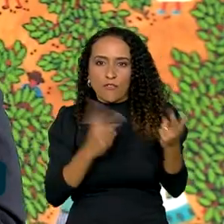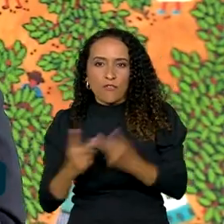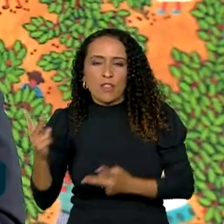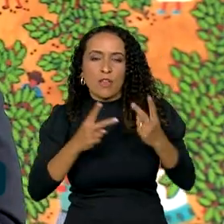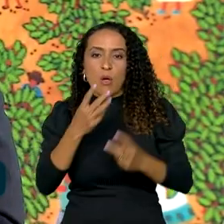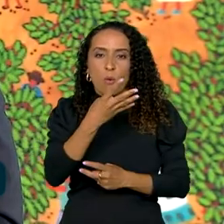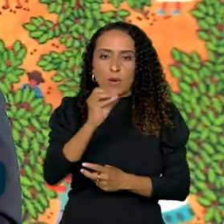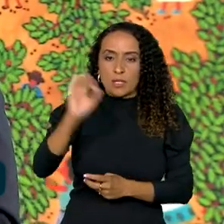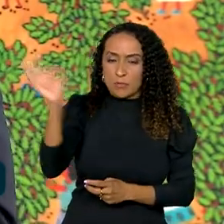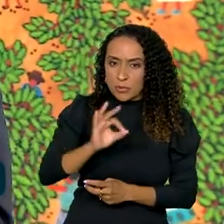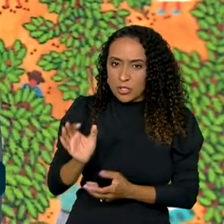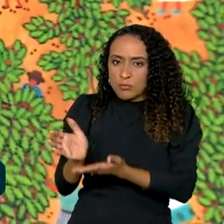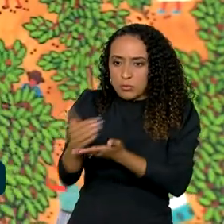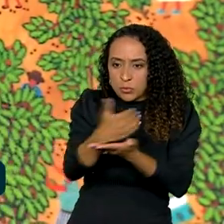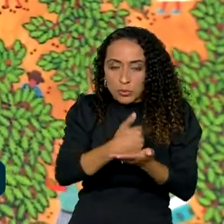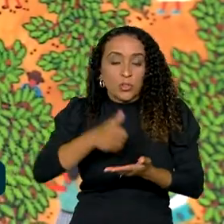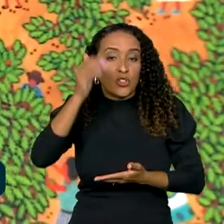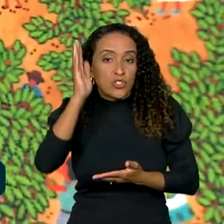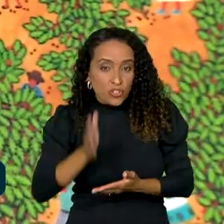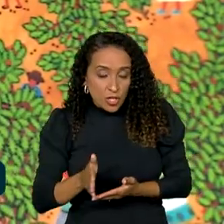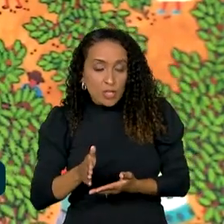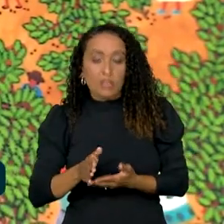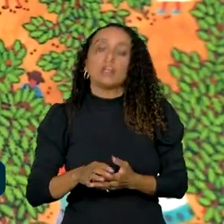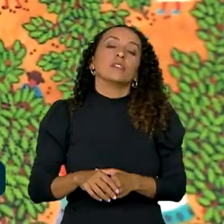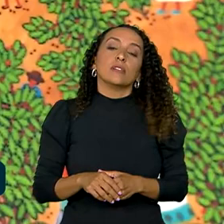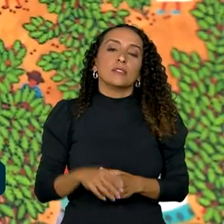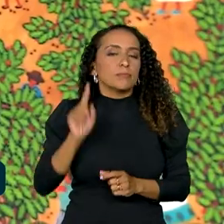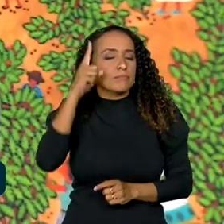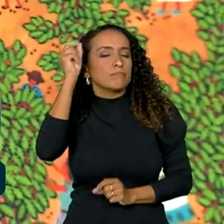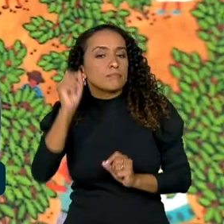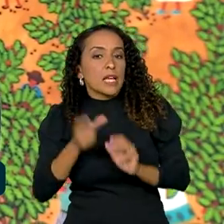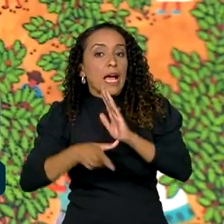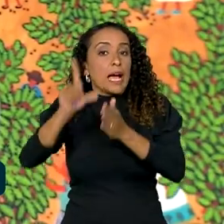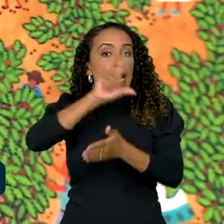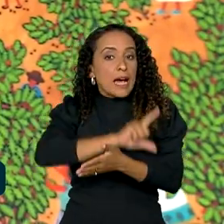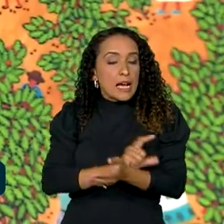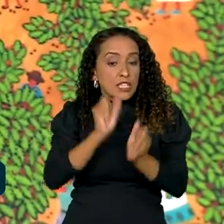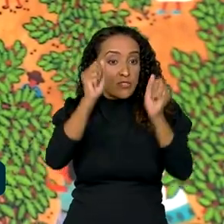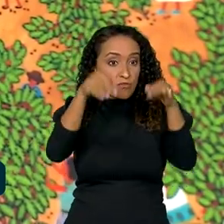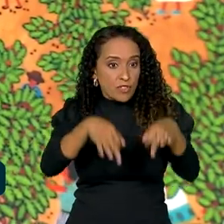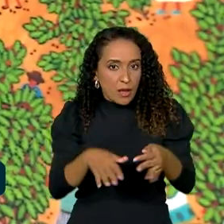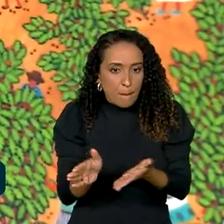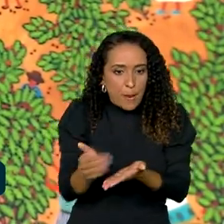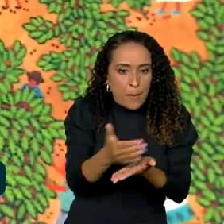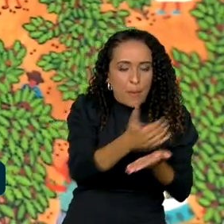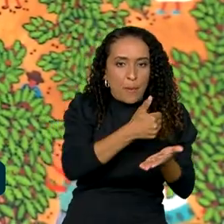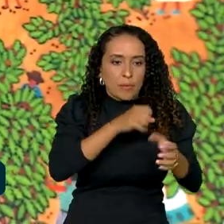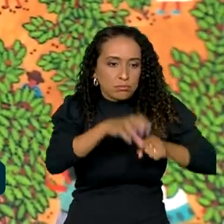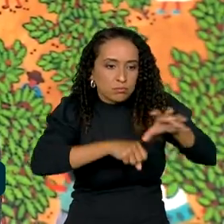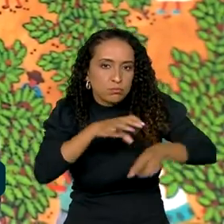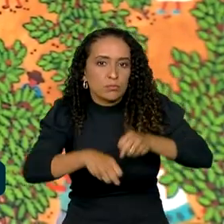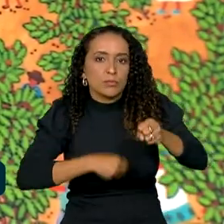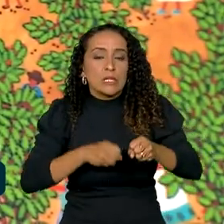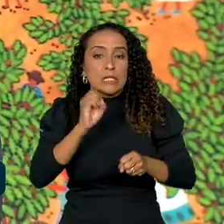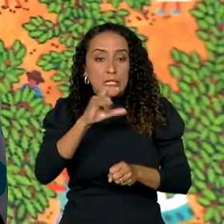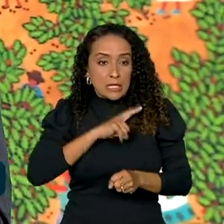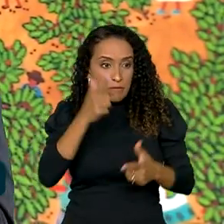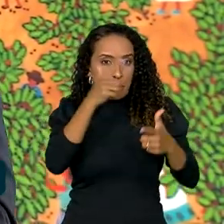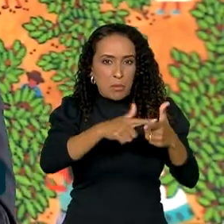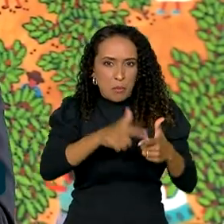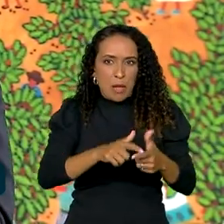40% colhida. A ideia é, antes do final da colheta, para aqueles que tiveram problemas